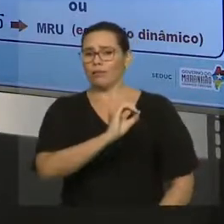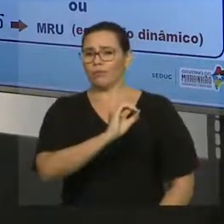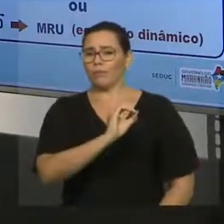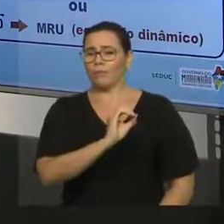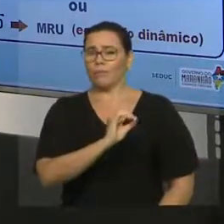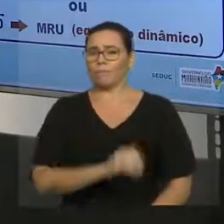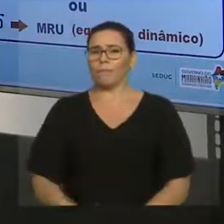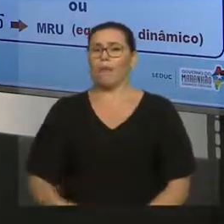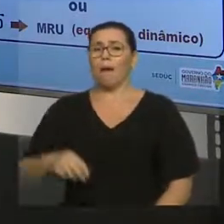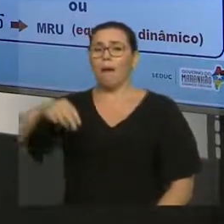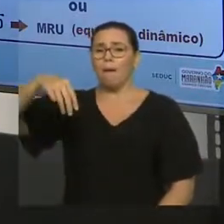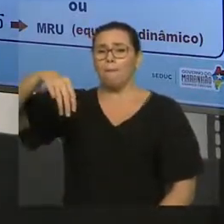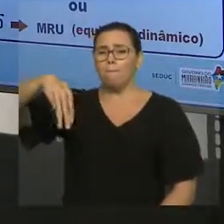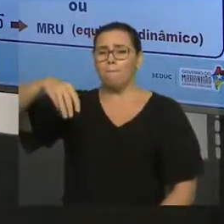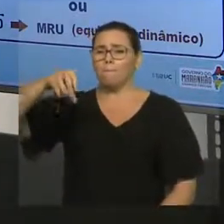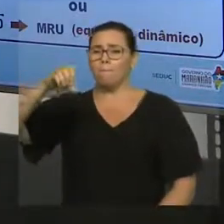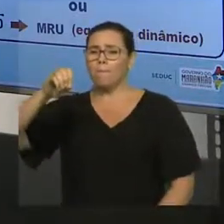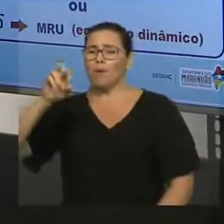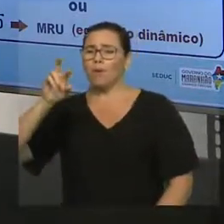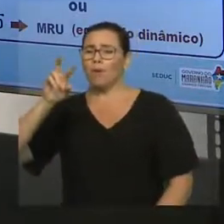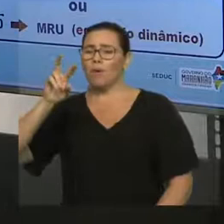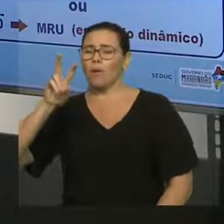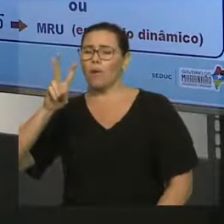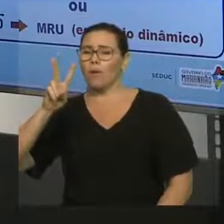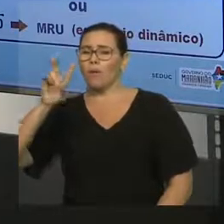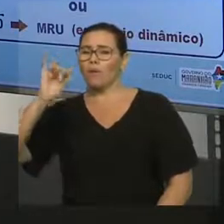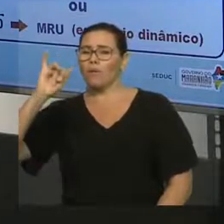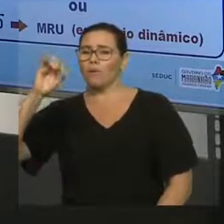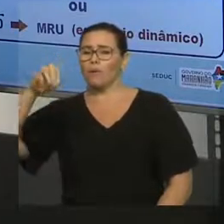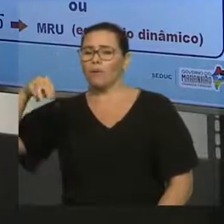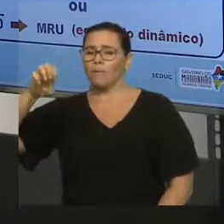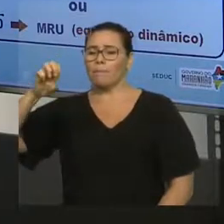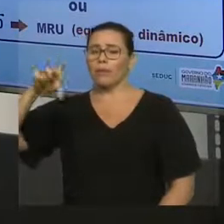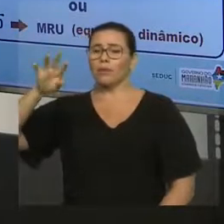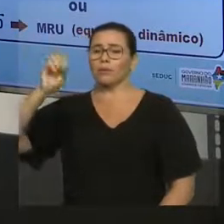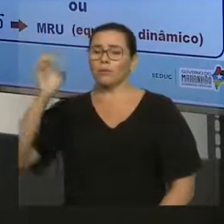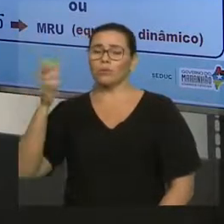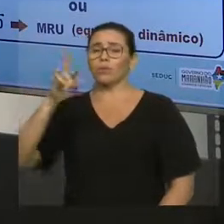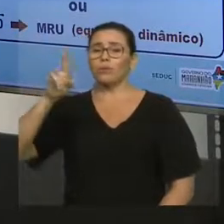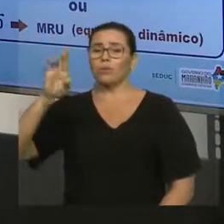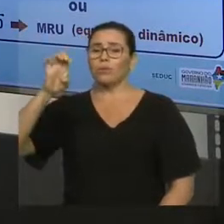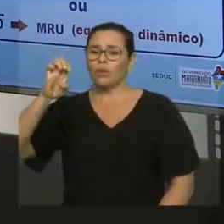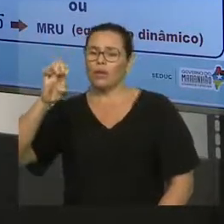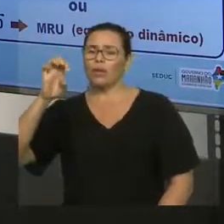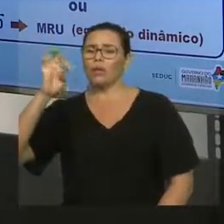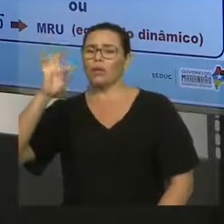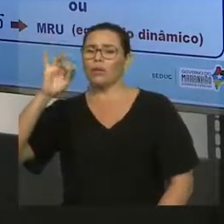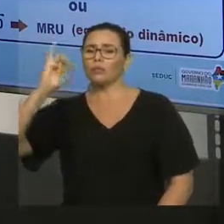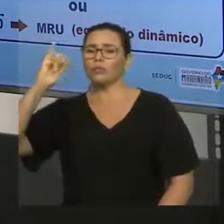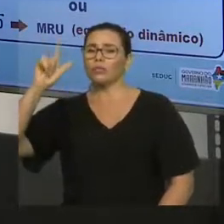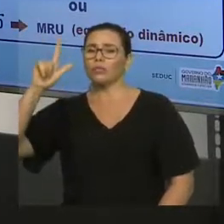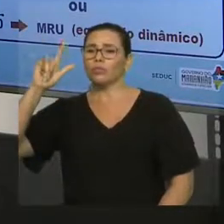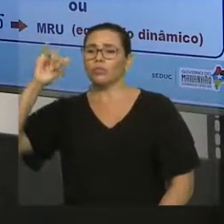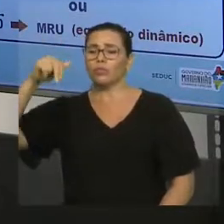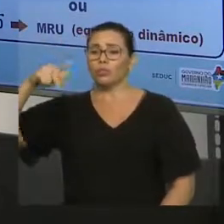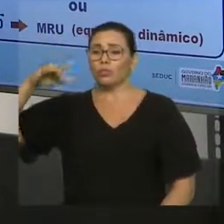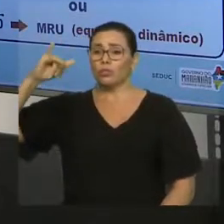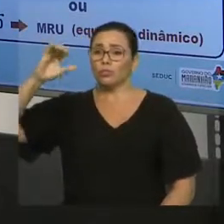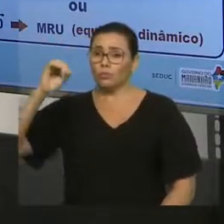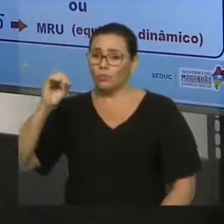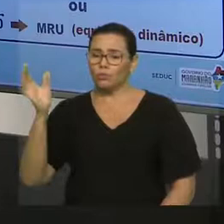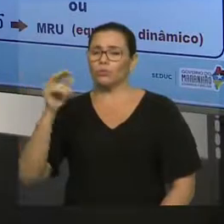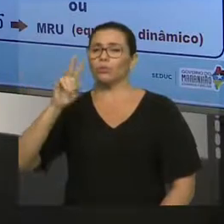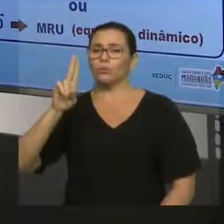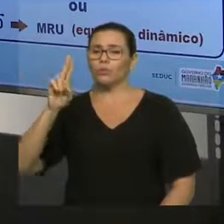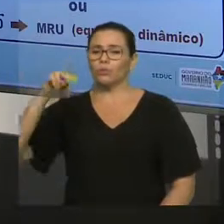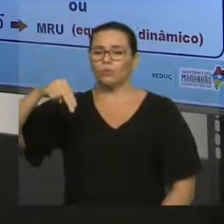seja, velocidade constante, aceleração nula. Velocidade constante, movimento em linha reta com aceleração nula, sem